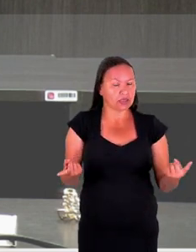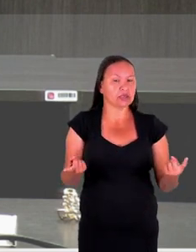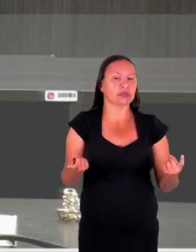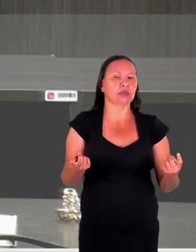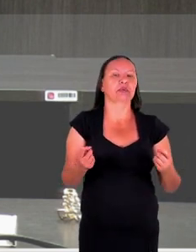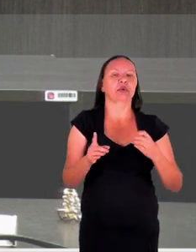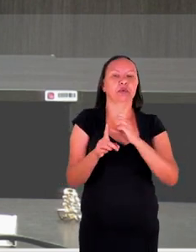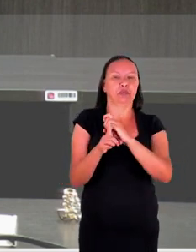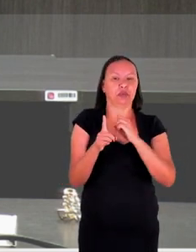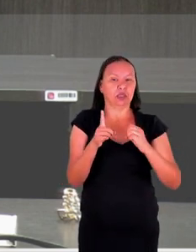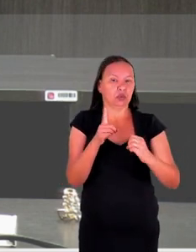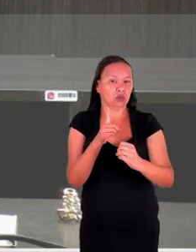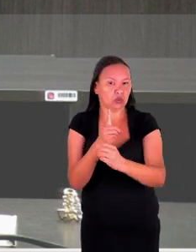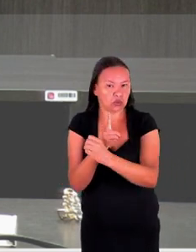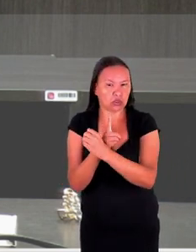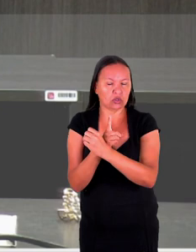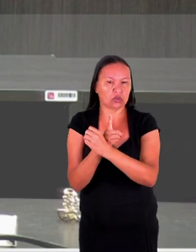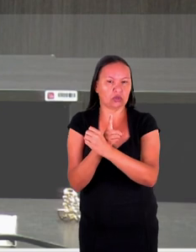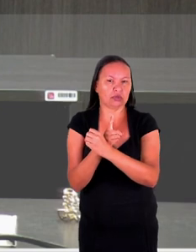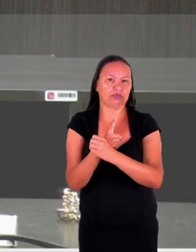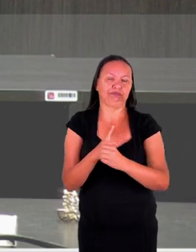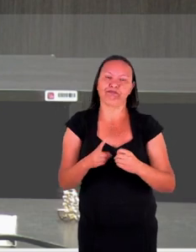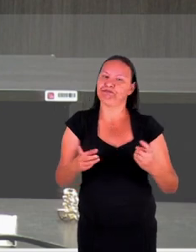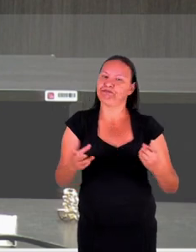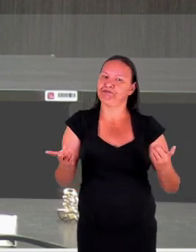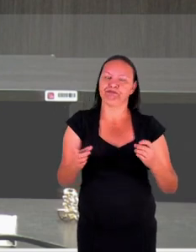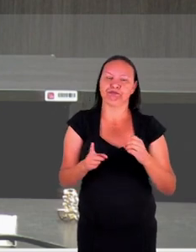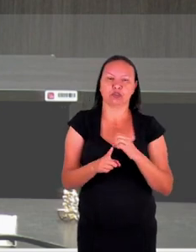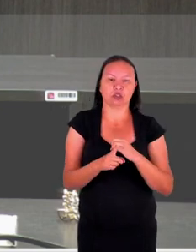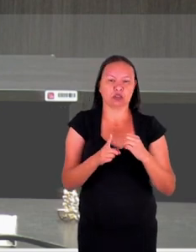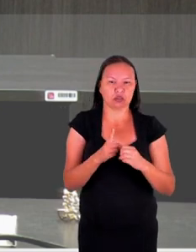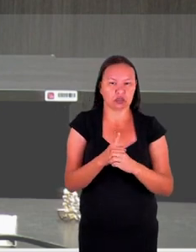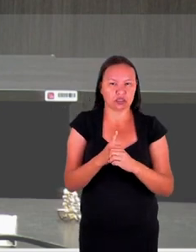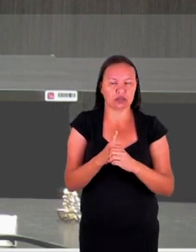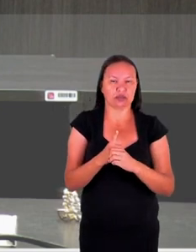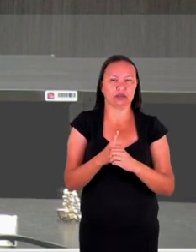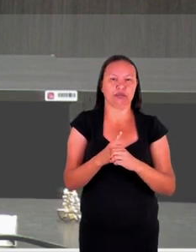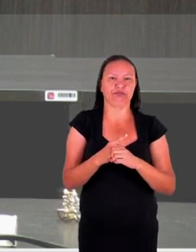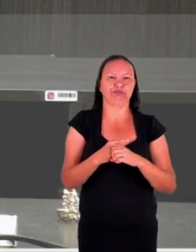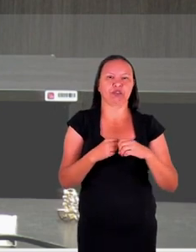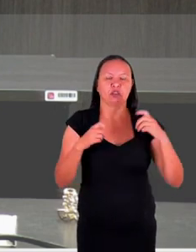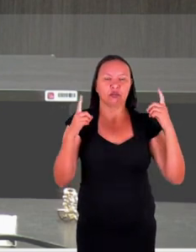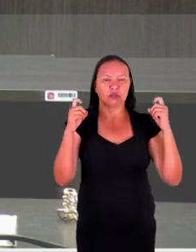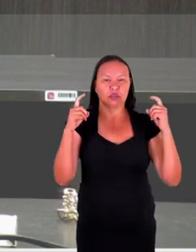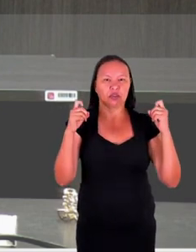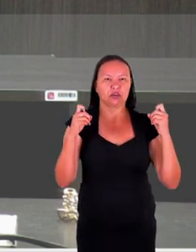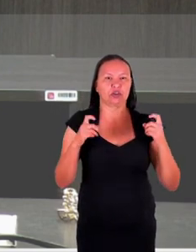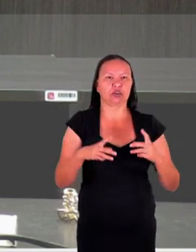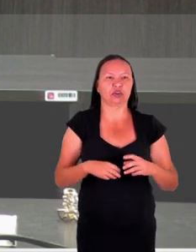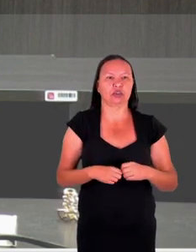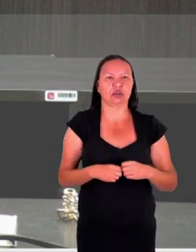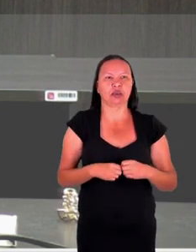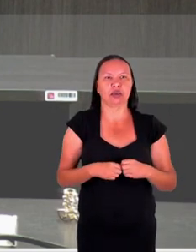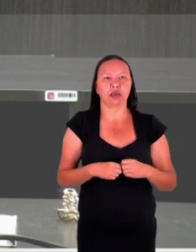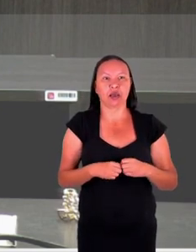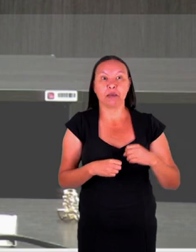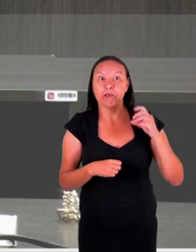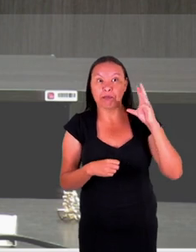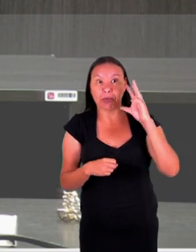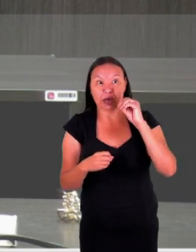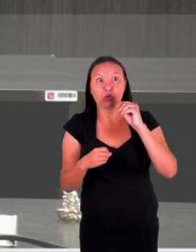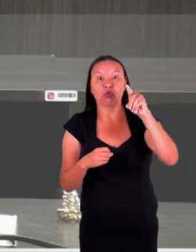haja um conhecimento, não só da situação fática, que muitas vezes é demonstrada, mas também